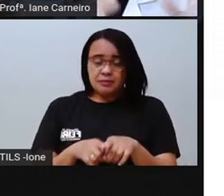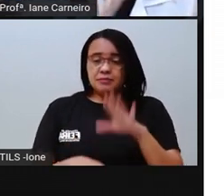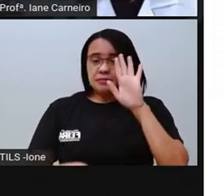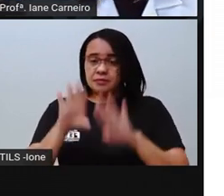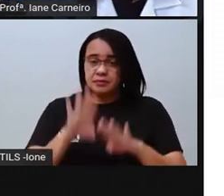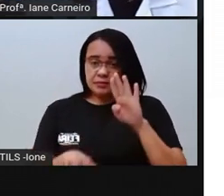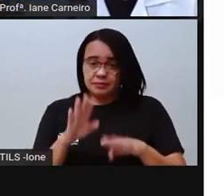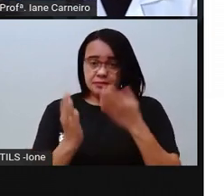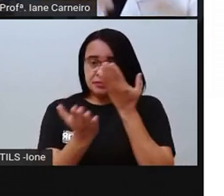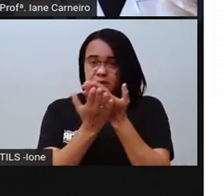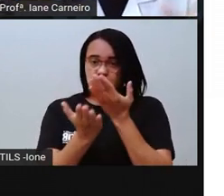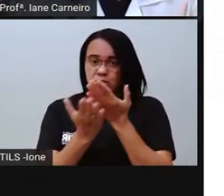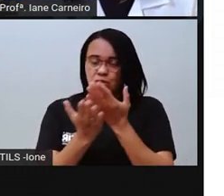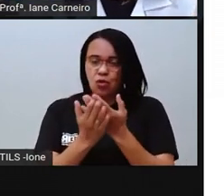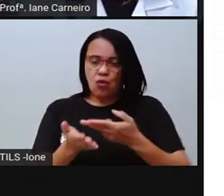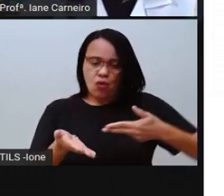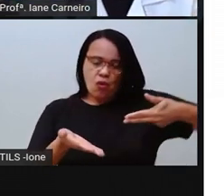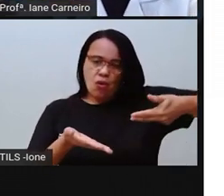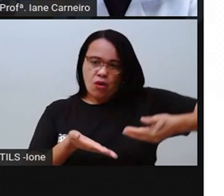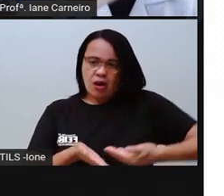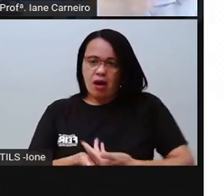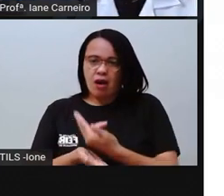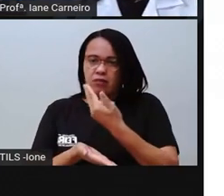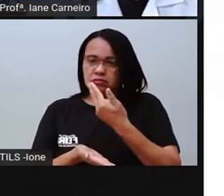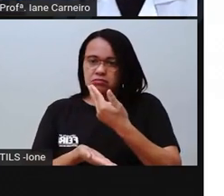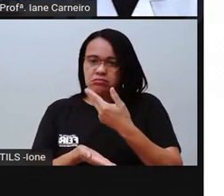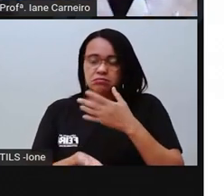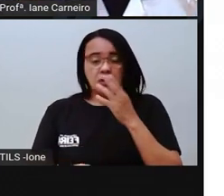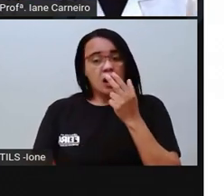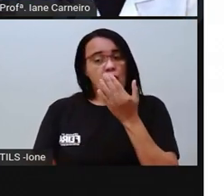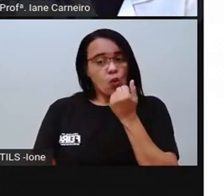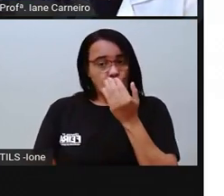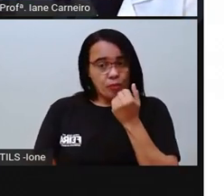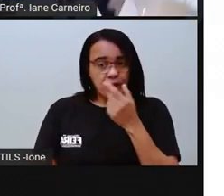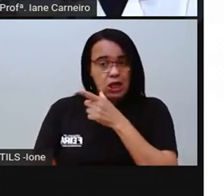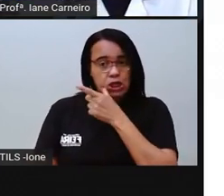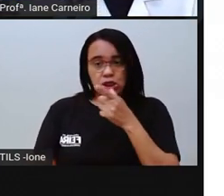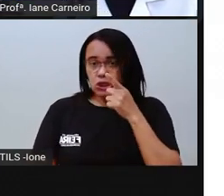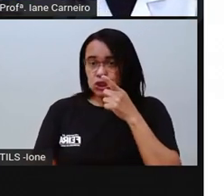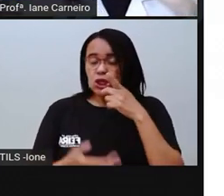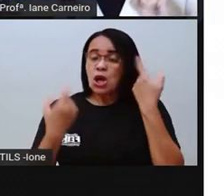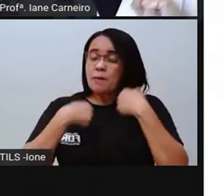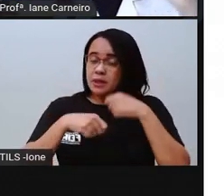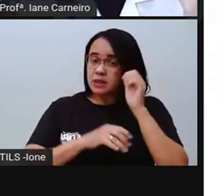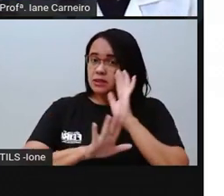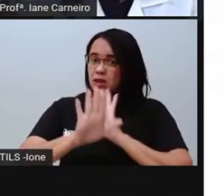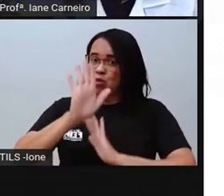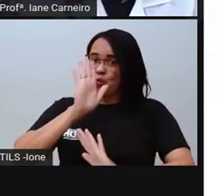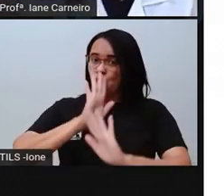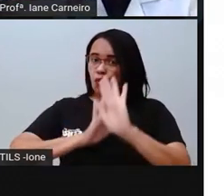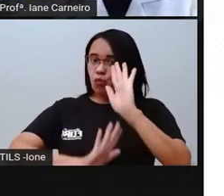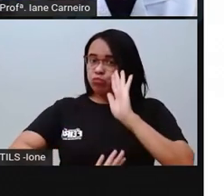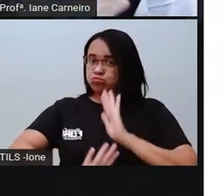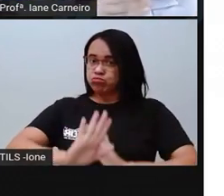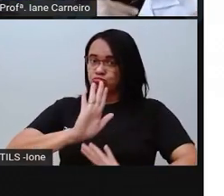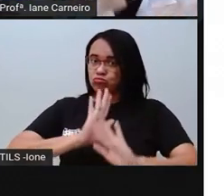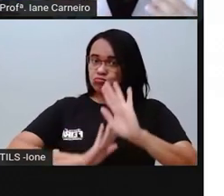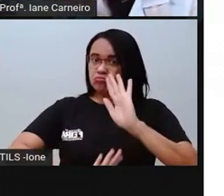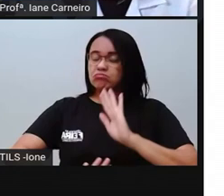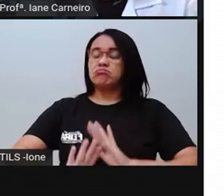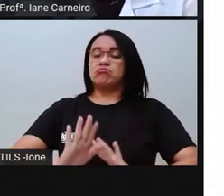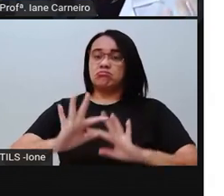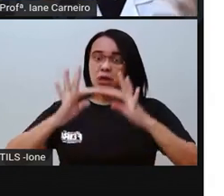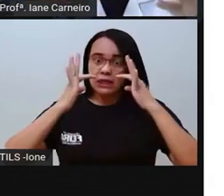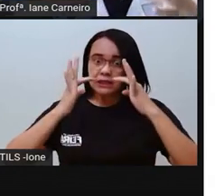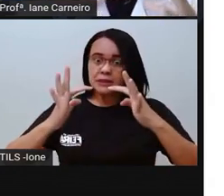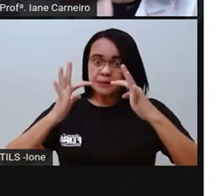alguma coisa, levou um lanche, né? Tá com uma colher, tem que ter cuidado. Em casa, você foi buscar um garfo na cozinha, quando voltar, não